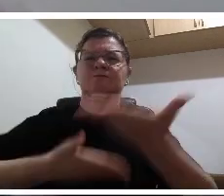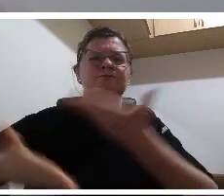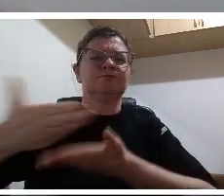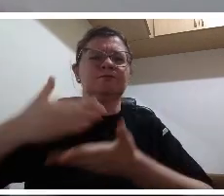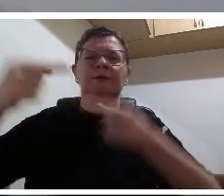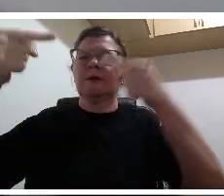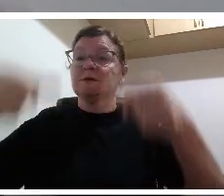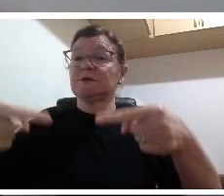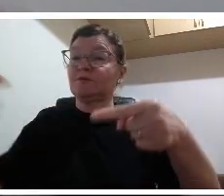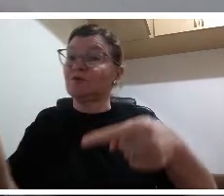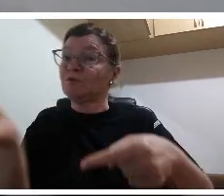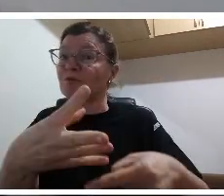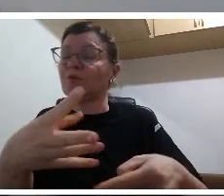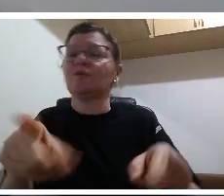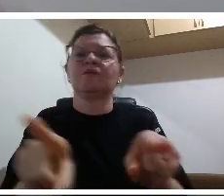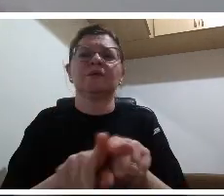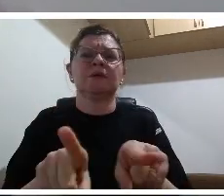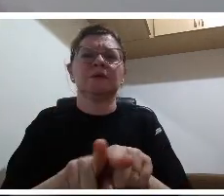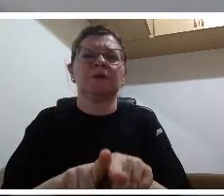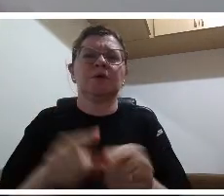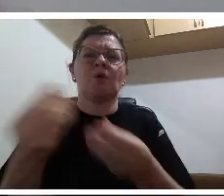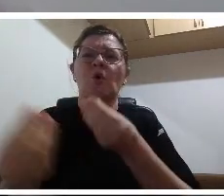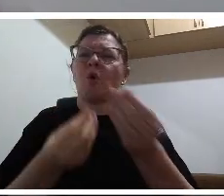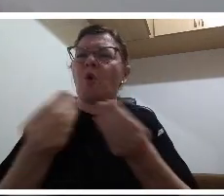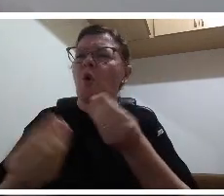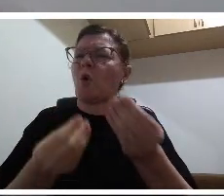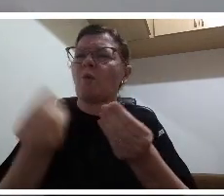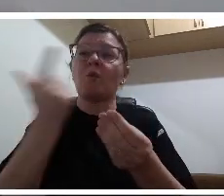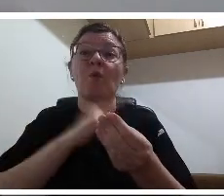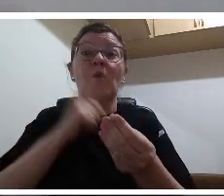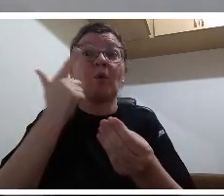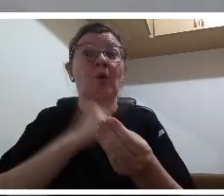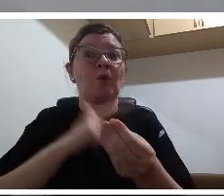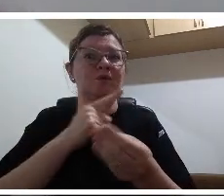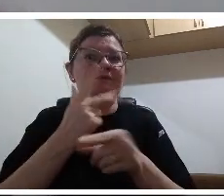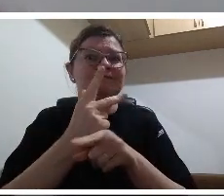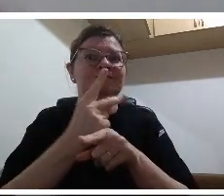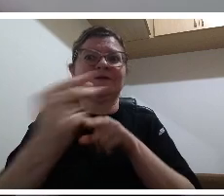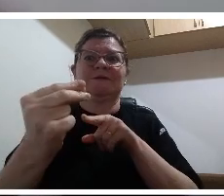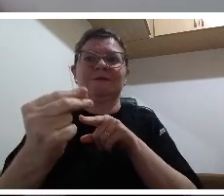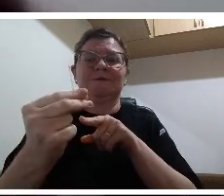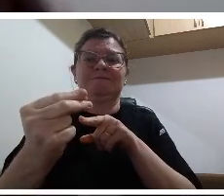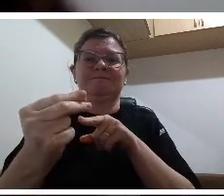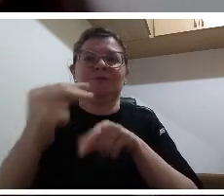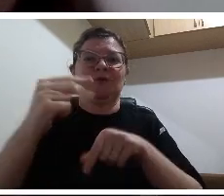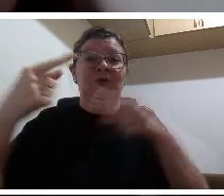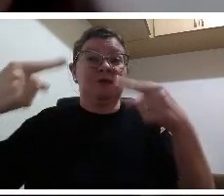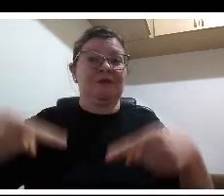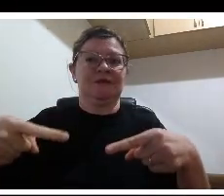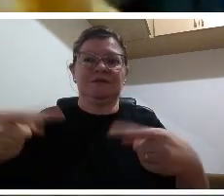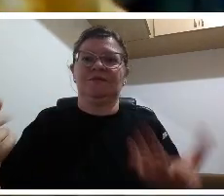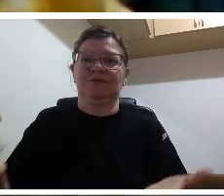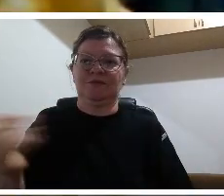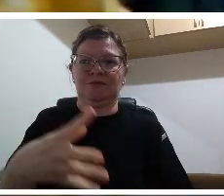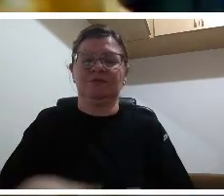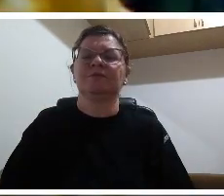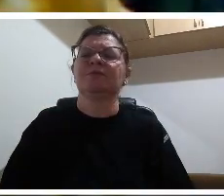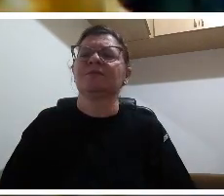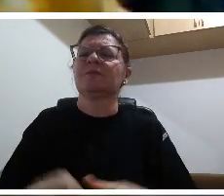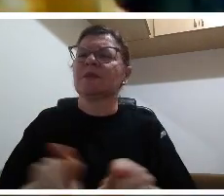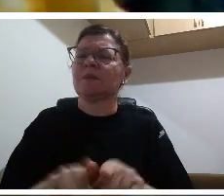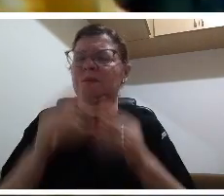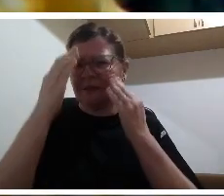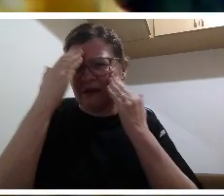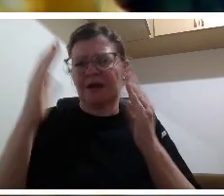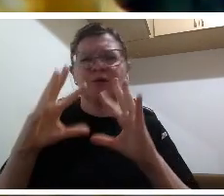nesse momento nessa essa formação tão tão rica que foi para nós Obrigada professora Jussiane